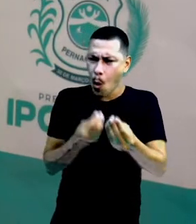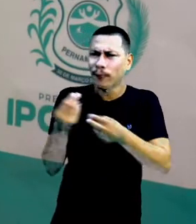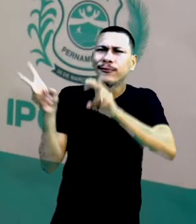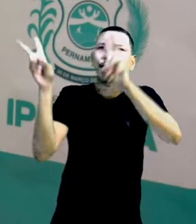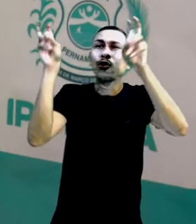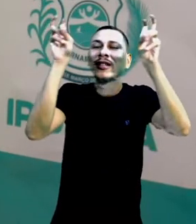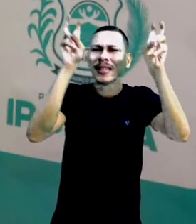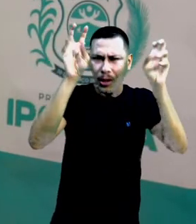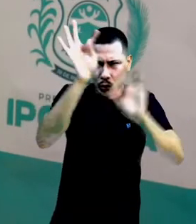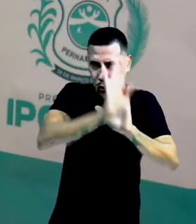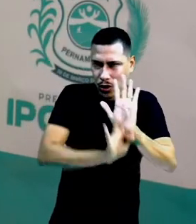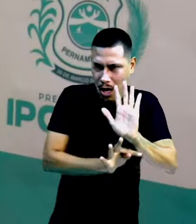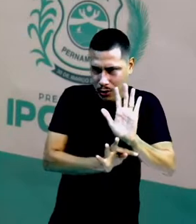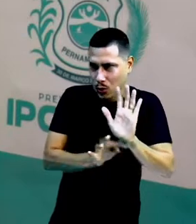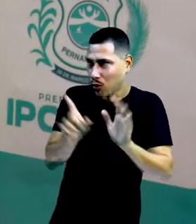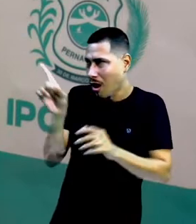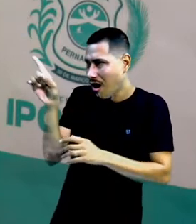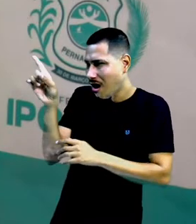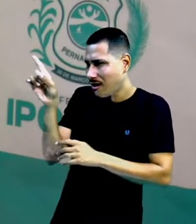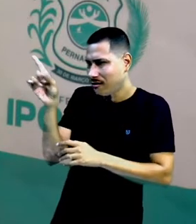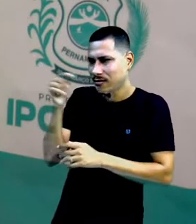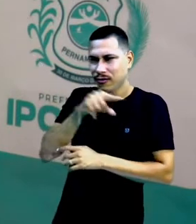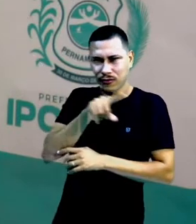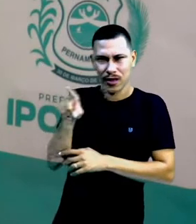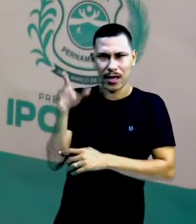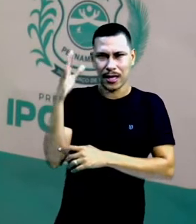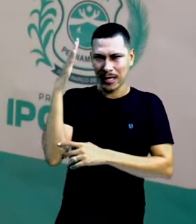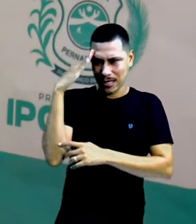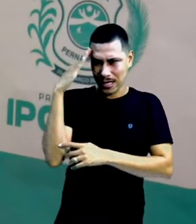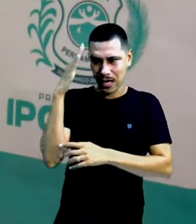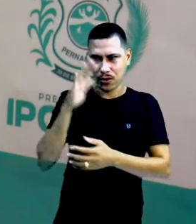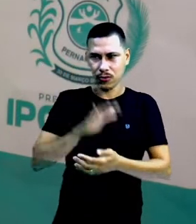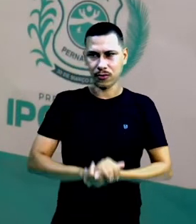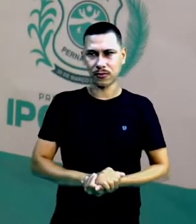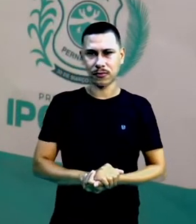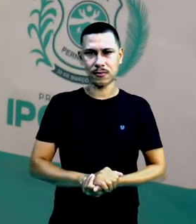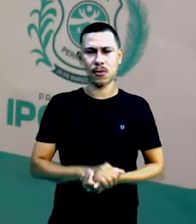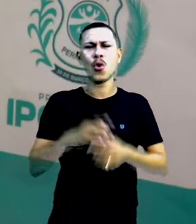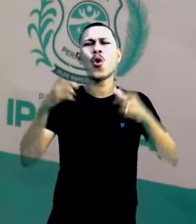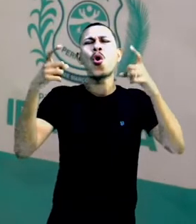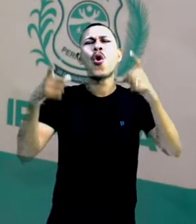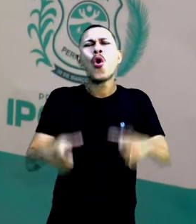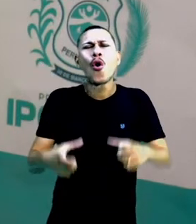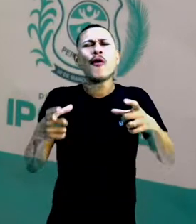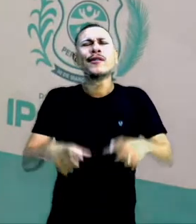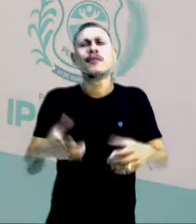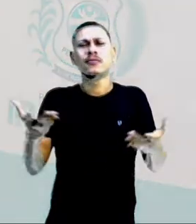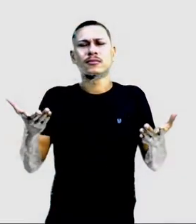Hum, alguém entendeu aí direitinho? Olha aí, onde fica esse lugar?